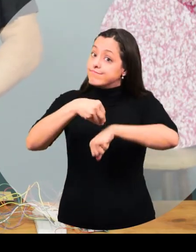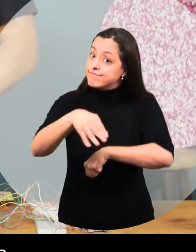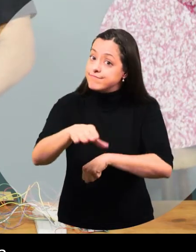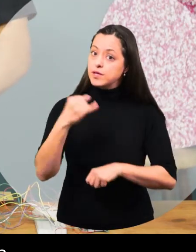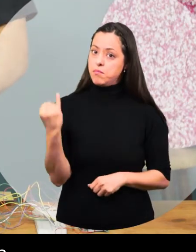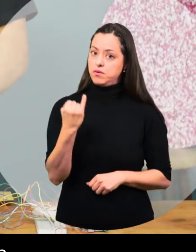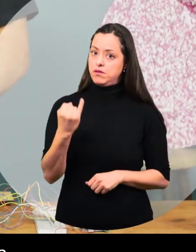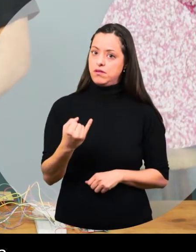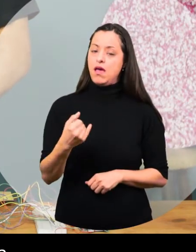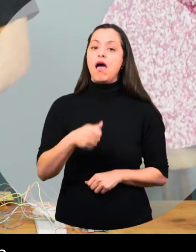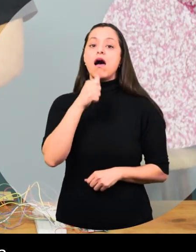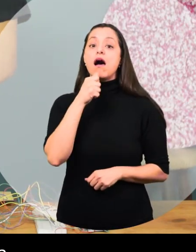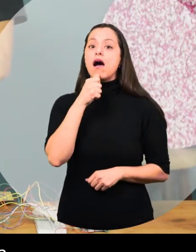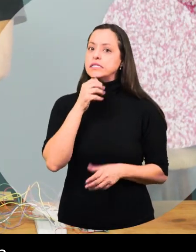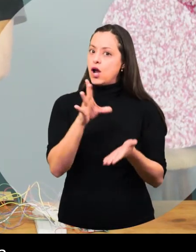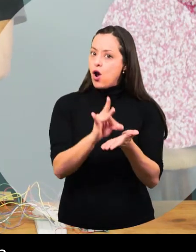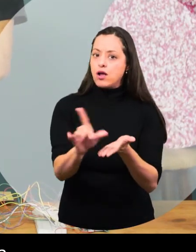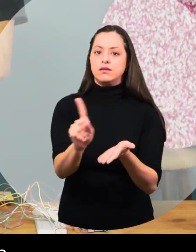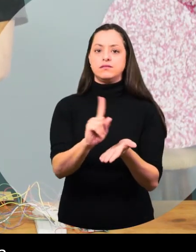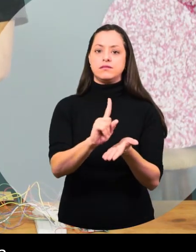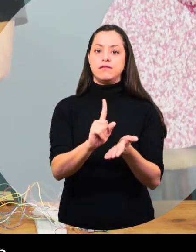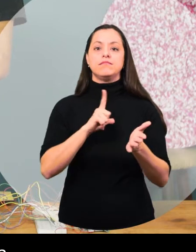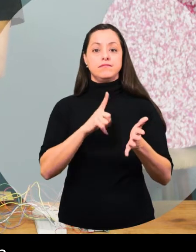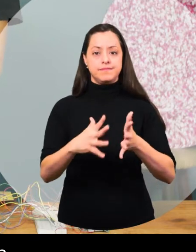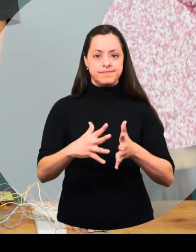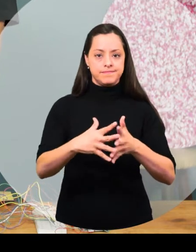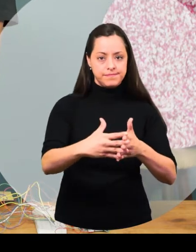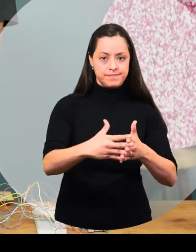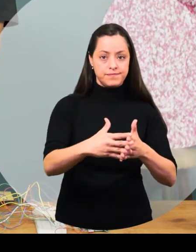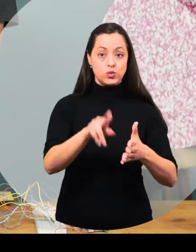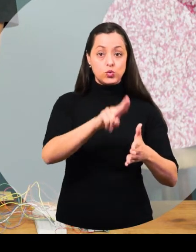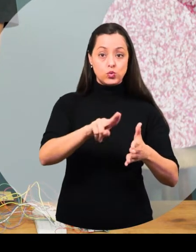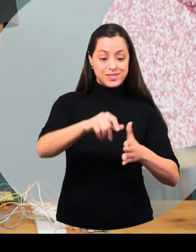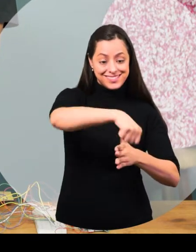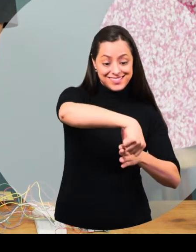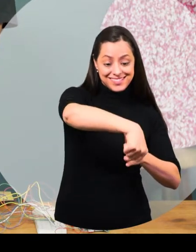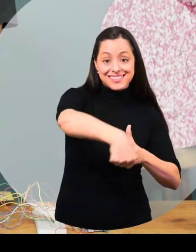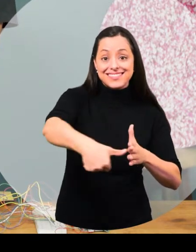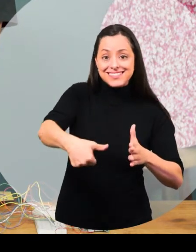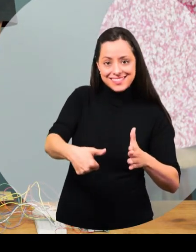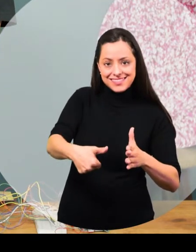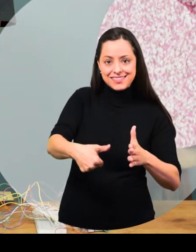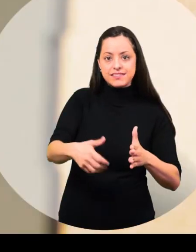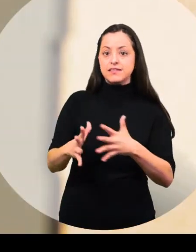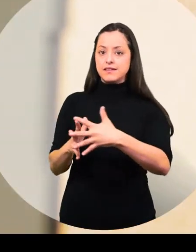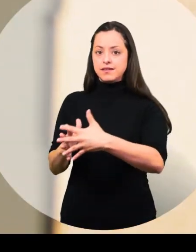dica importante é, antes da gente passar a cola instantânea na caixa, é a gente usar uma fita